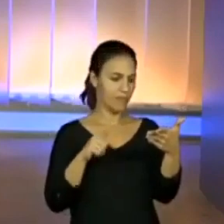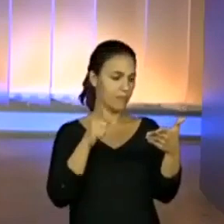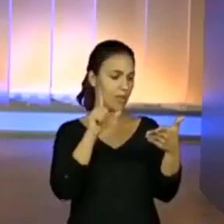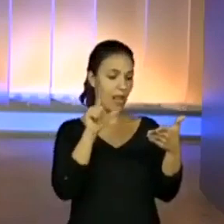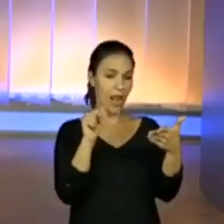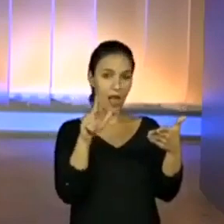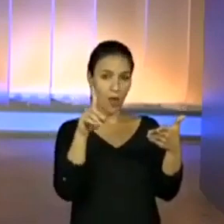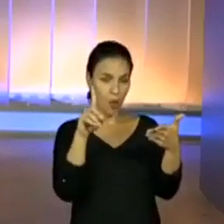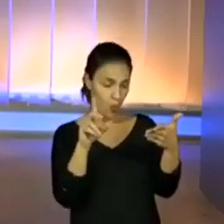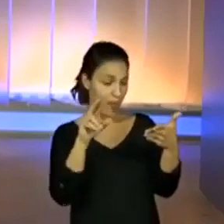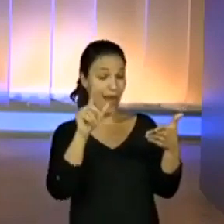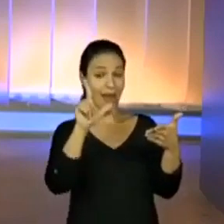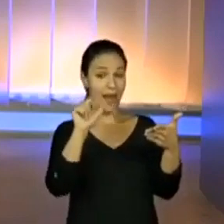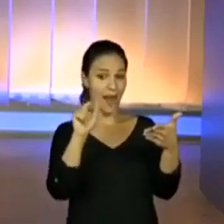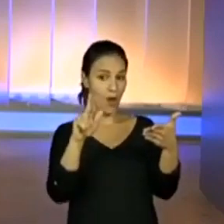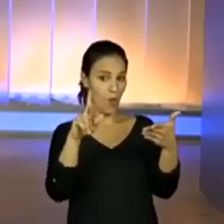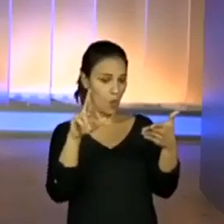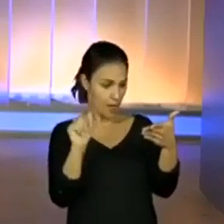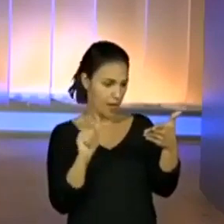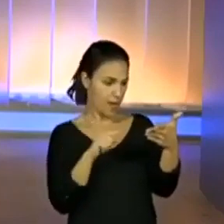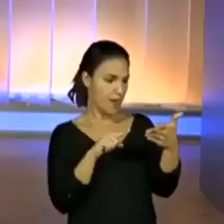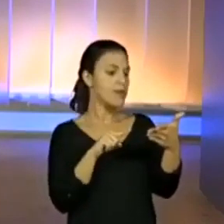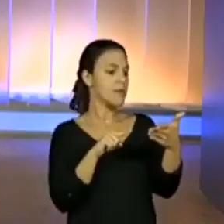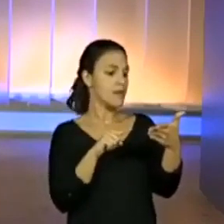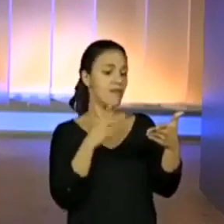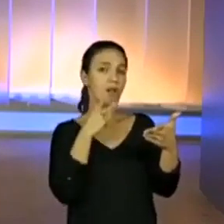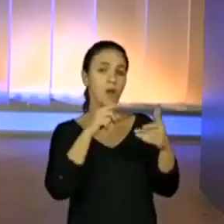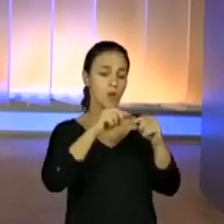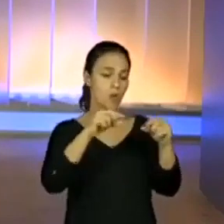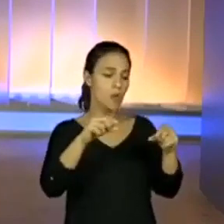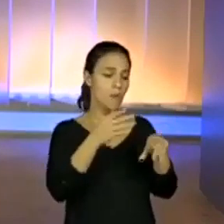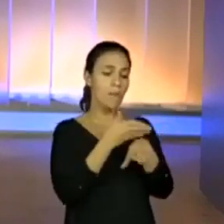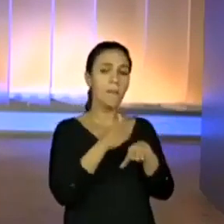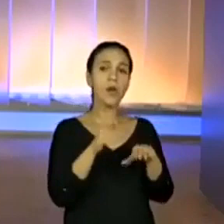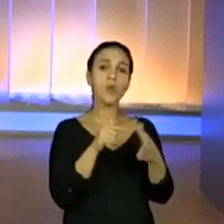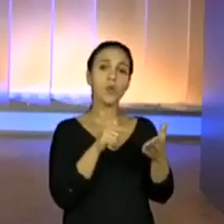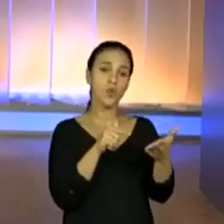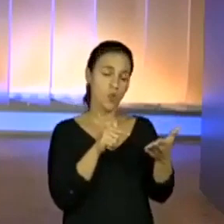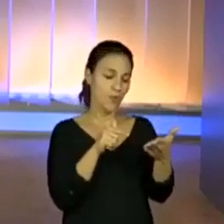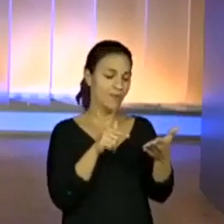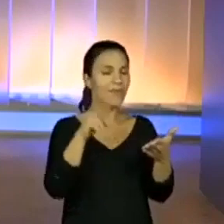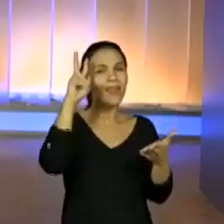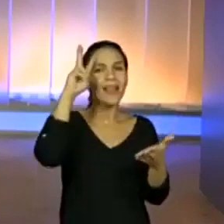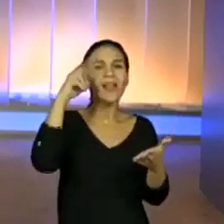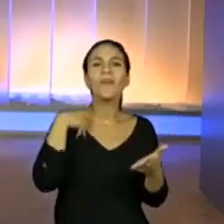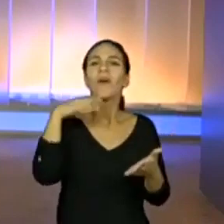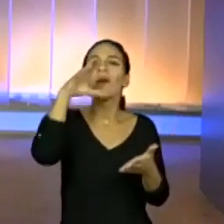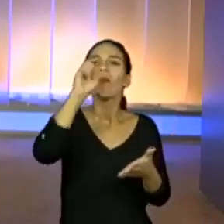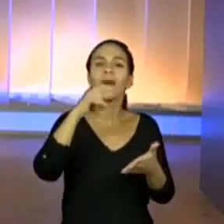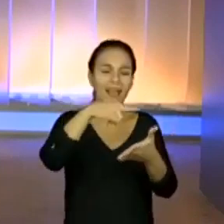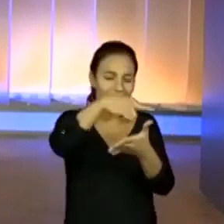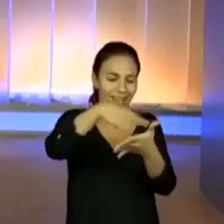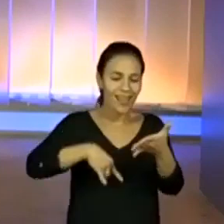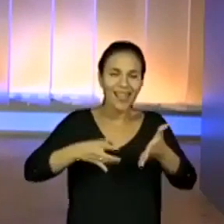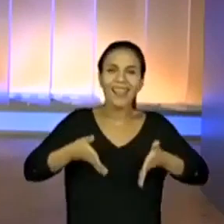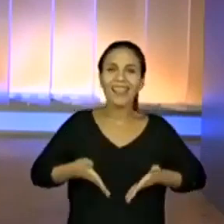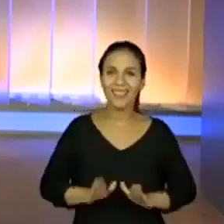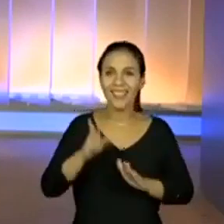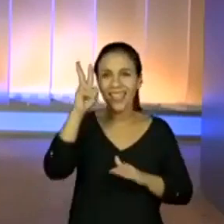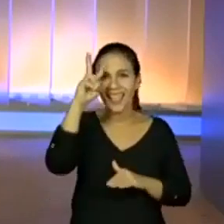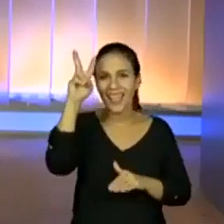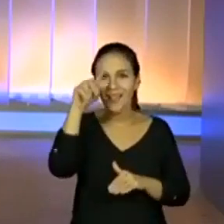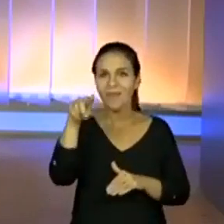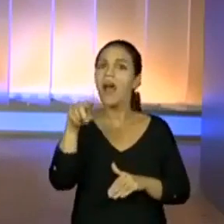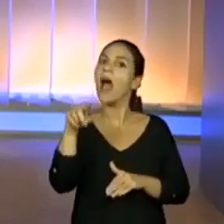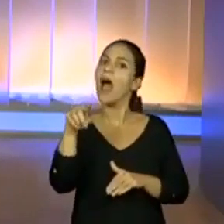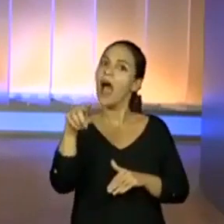diz que no seu registro é branco. Boa! Isso mesmo. Lembra que na primeira aula eu pedi para vocês pegarem a certidão de nascimento? E aí você já